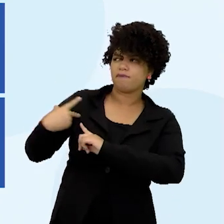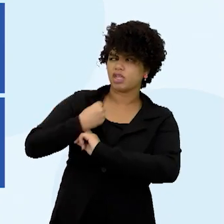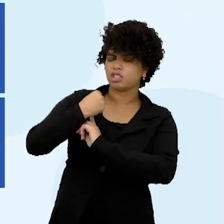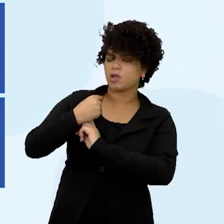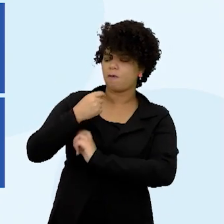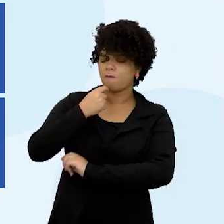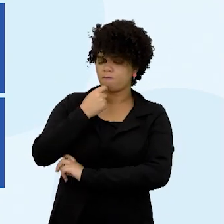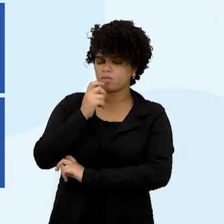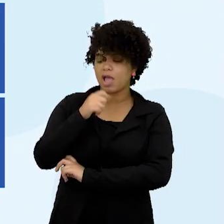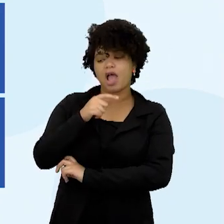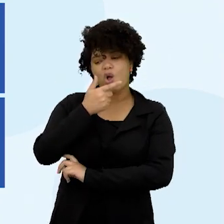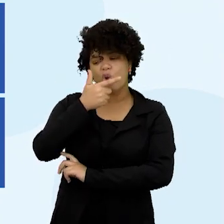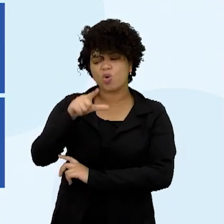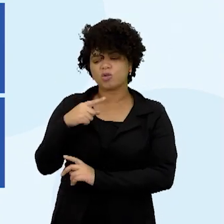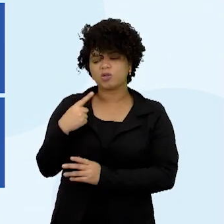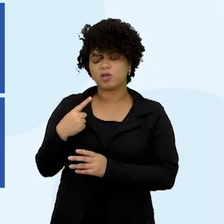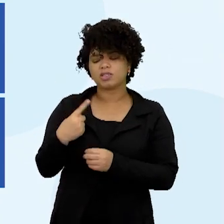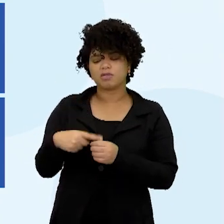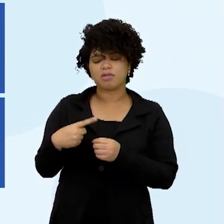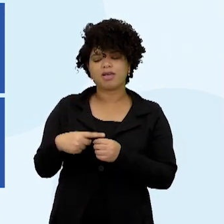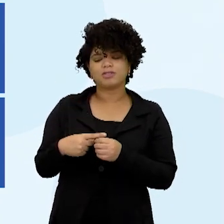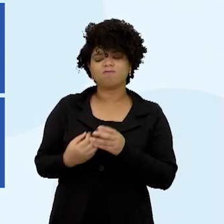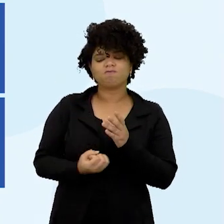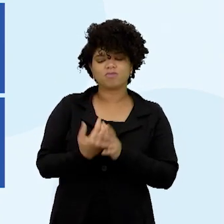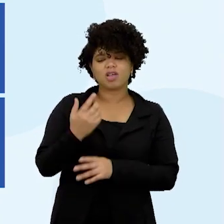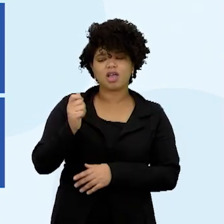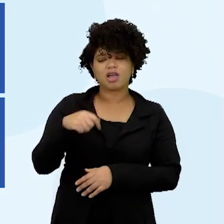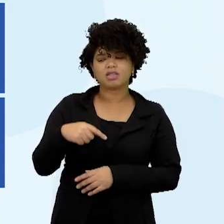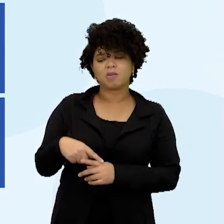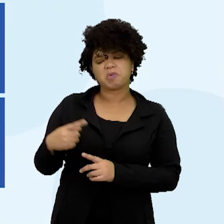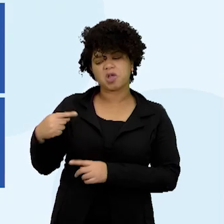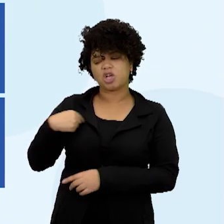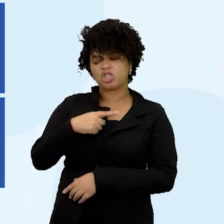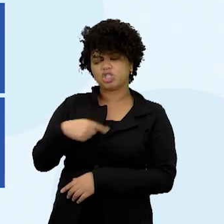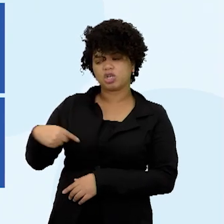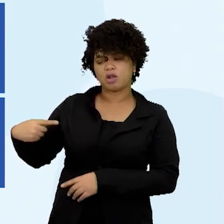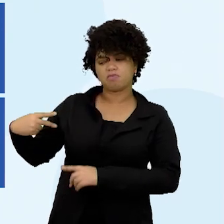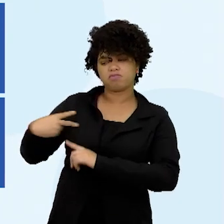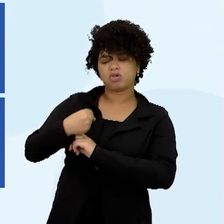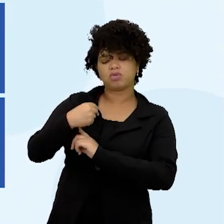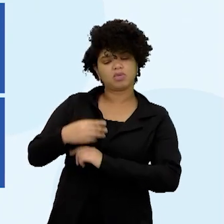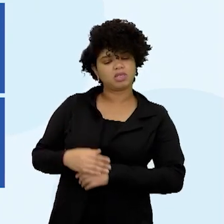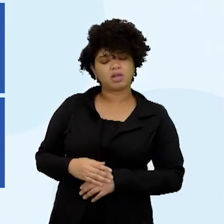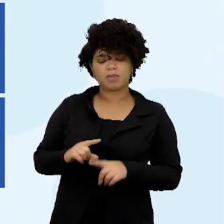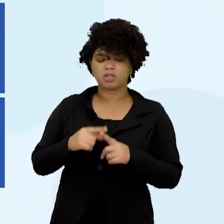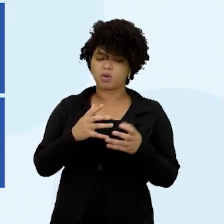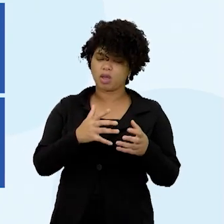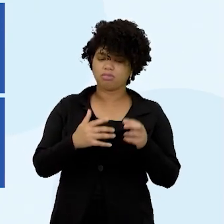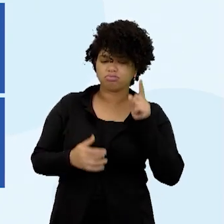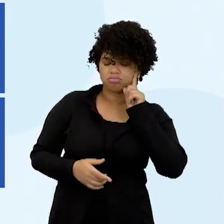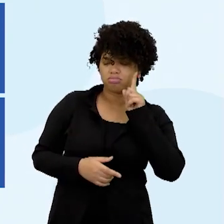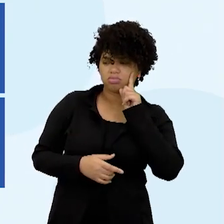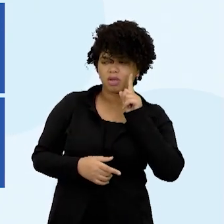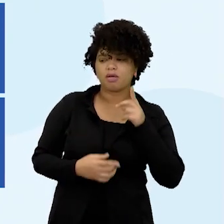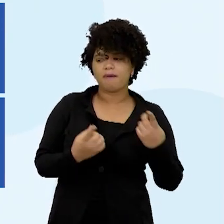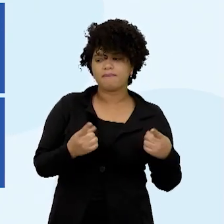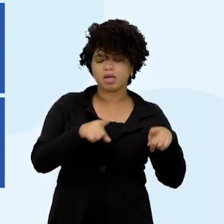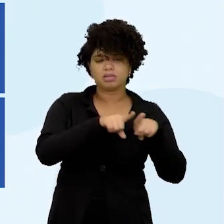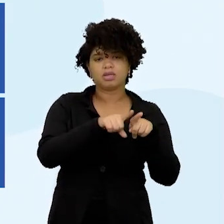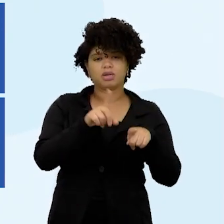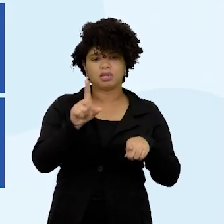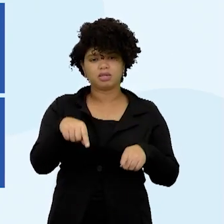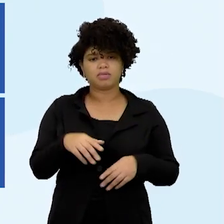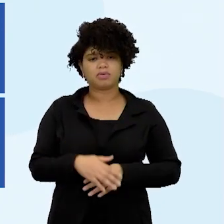Por isso que Taiwan é aliada dos Estados Unidos. Porque o Mao vai ficar capitalista e os norte-americanos vão apoiar a Formosa.